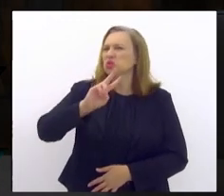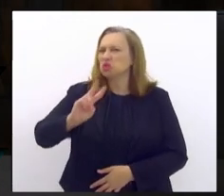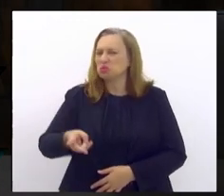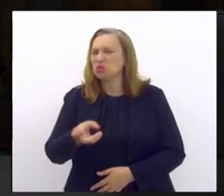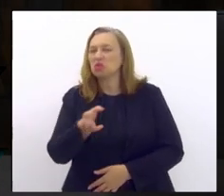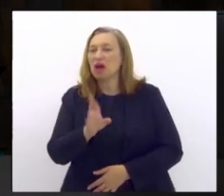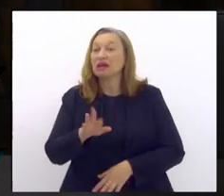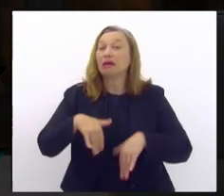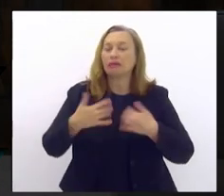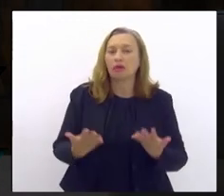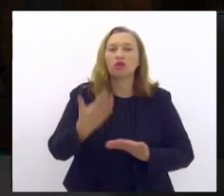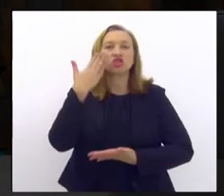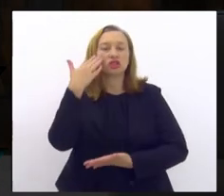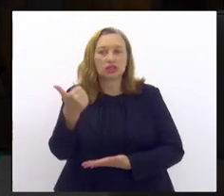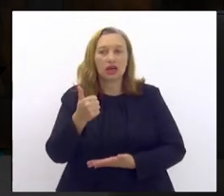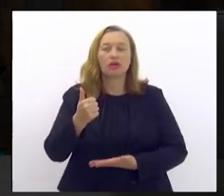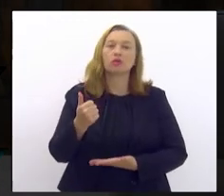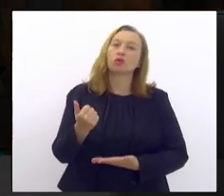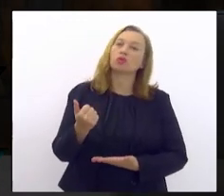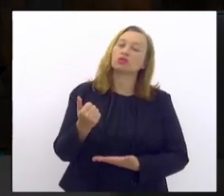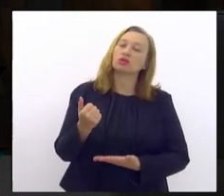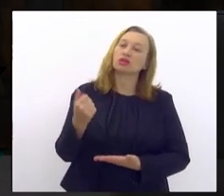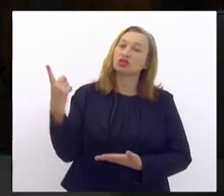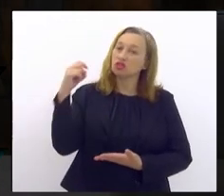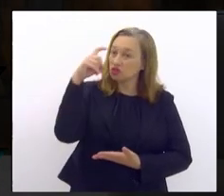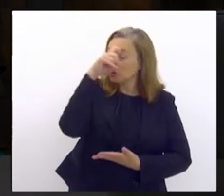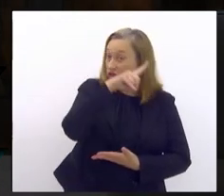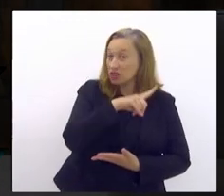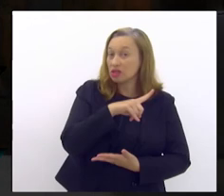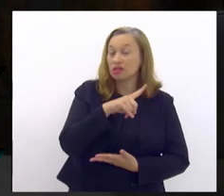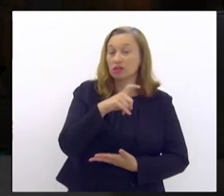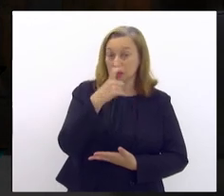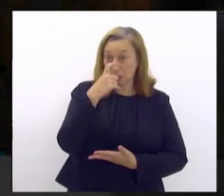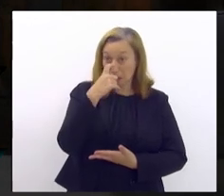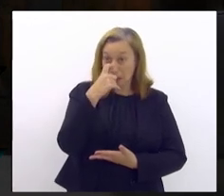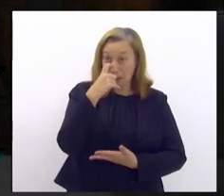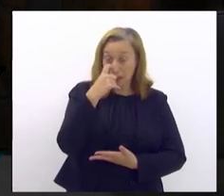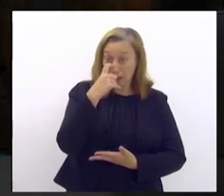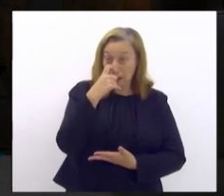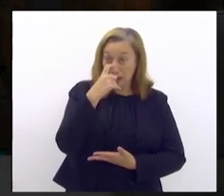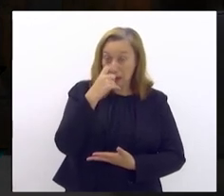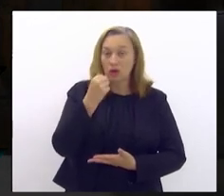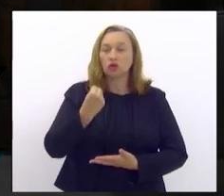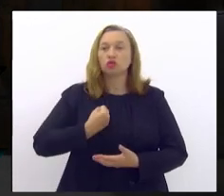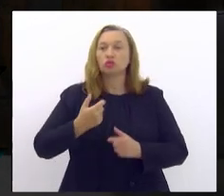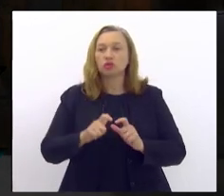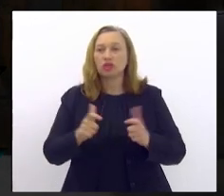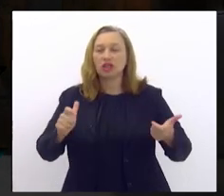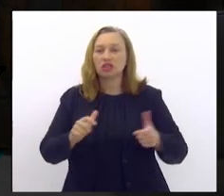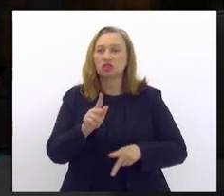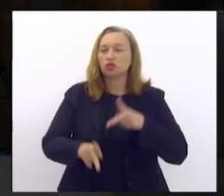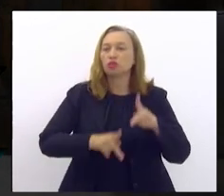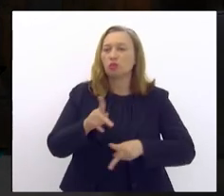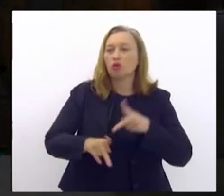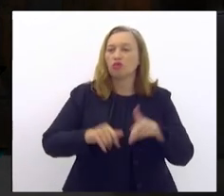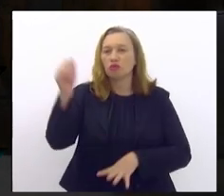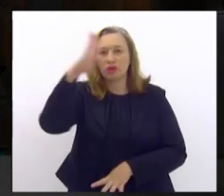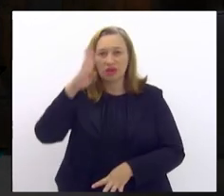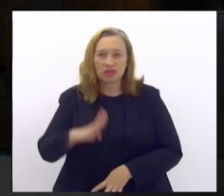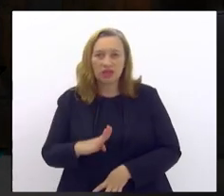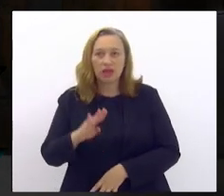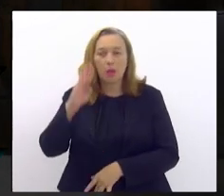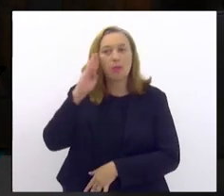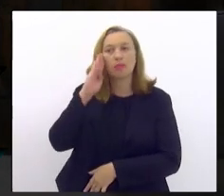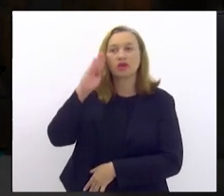reais, então a gente sabe o quanto isso é inviável para grande parte, a maioria da parte da população brasileira, principalmente